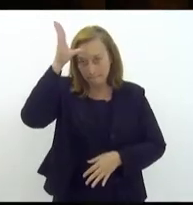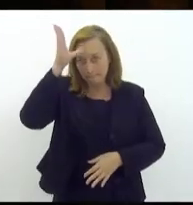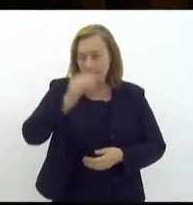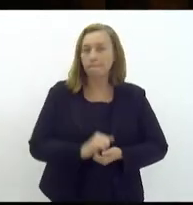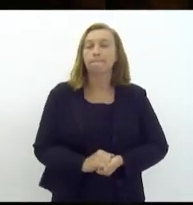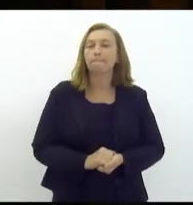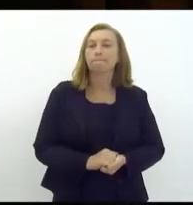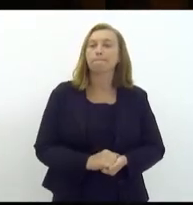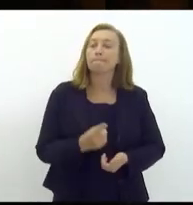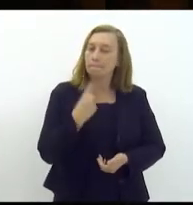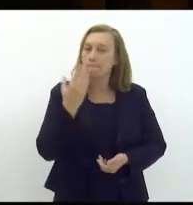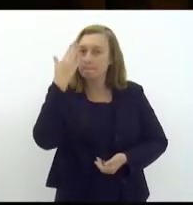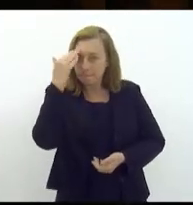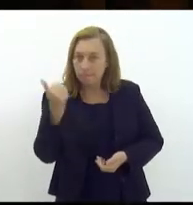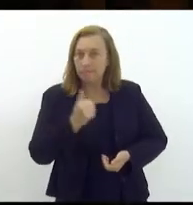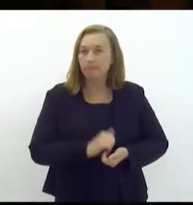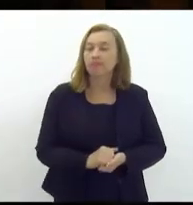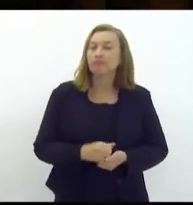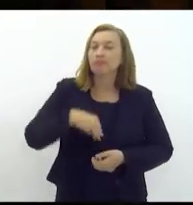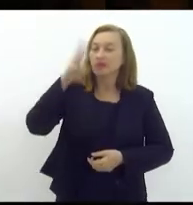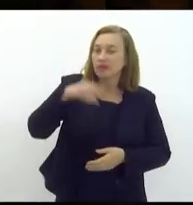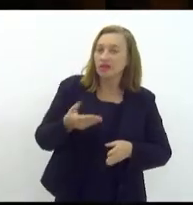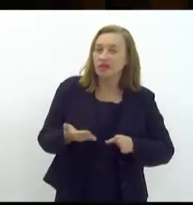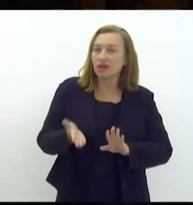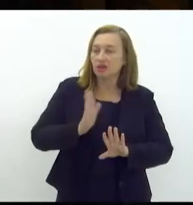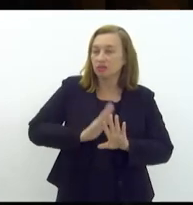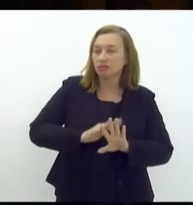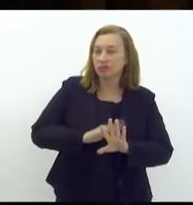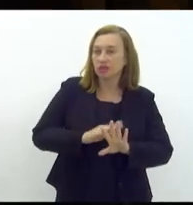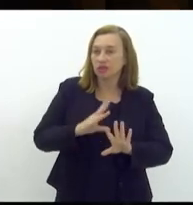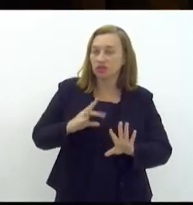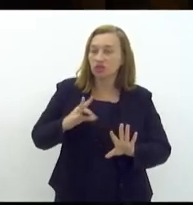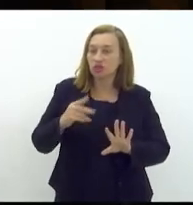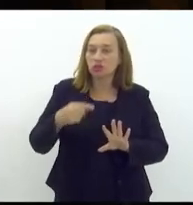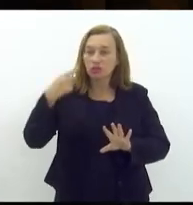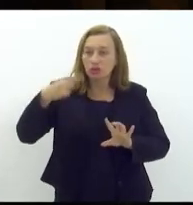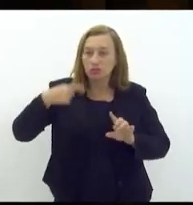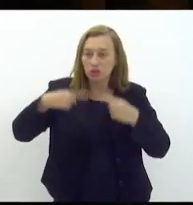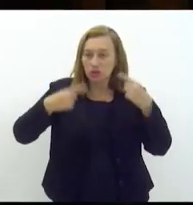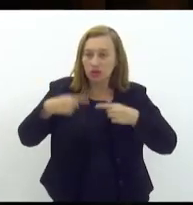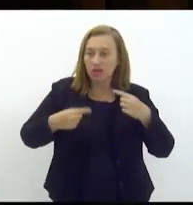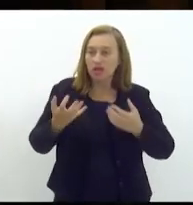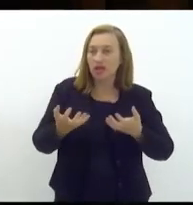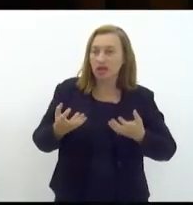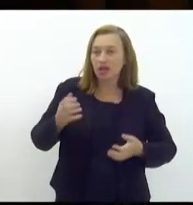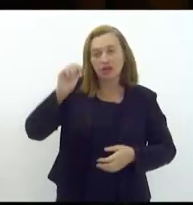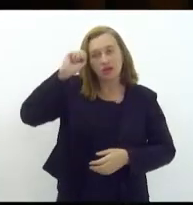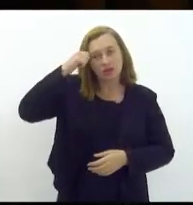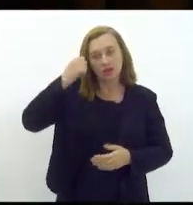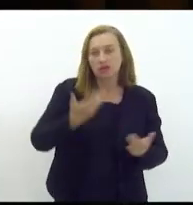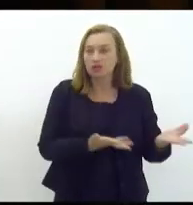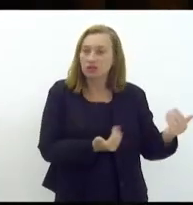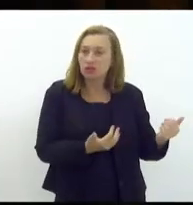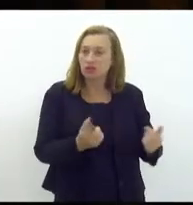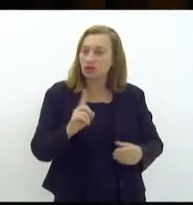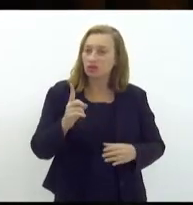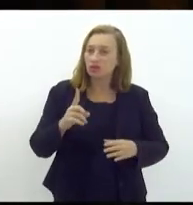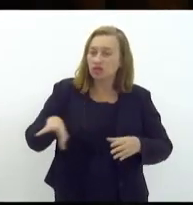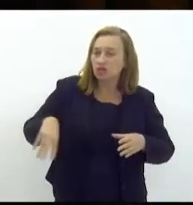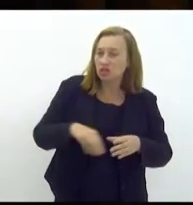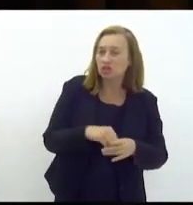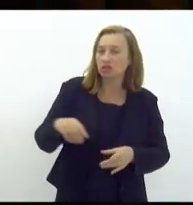a gente sabe que quem está por trás dessa política quer que a nossa juventude negra não esteja nos bancos das